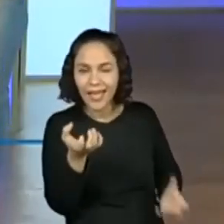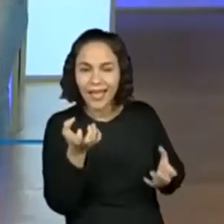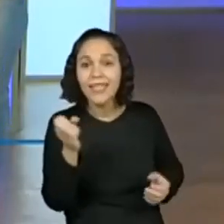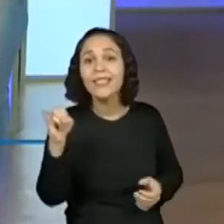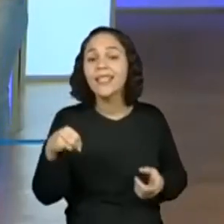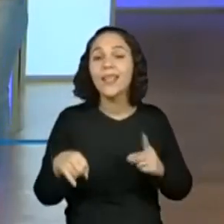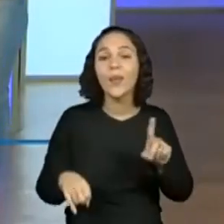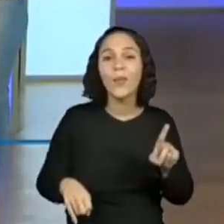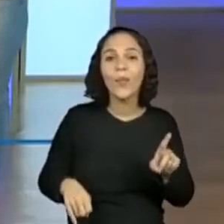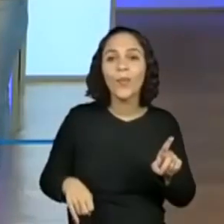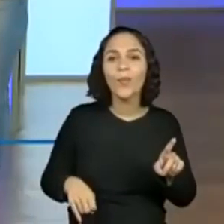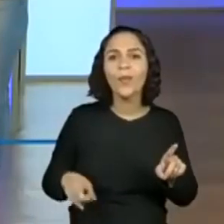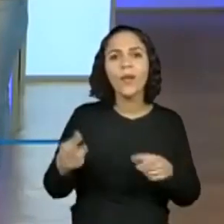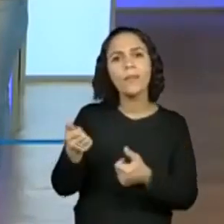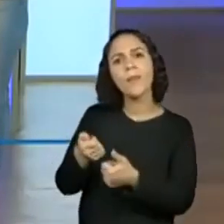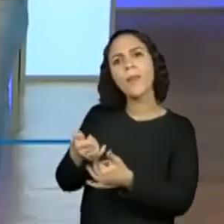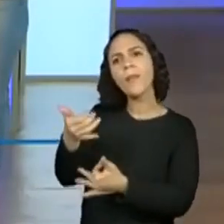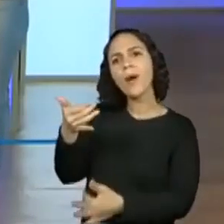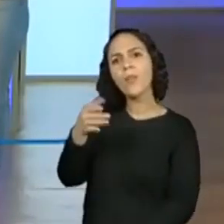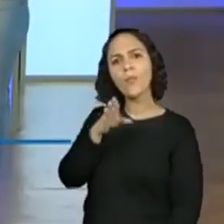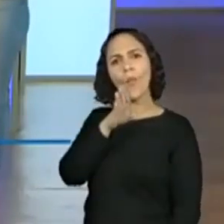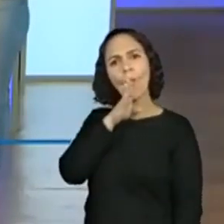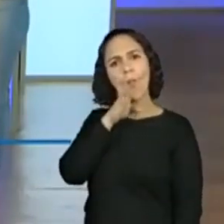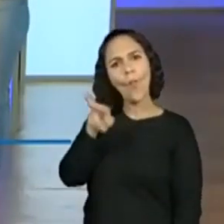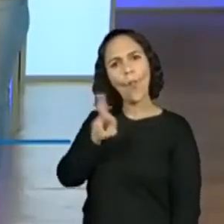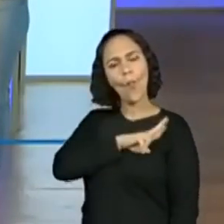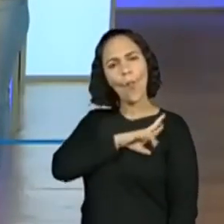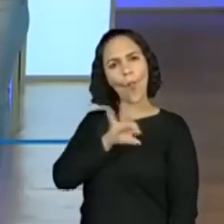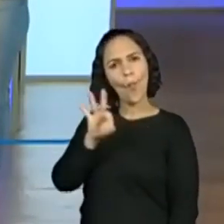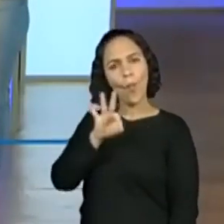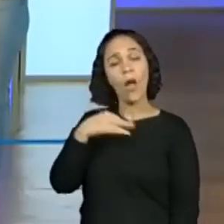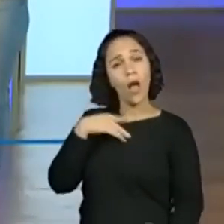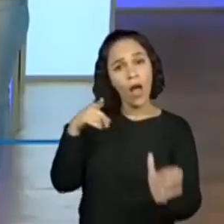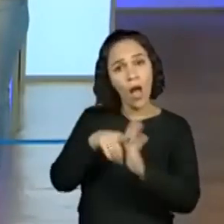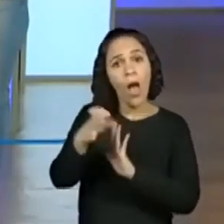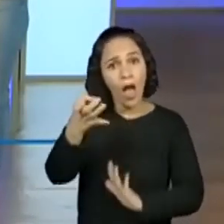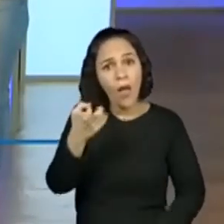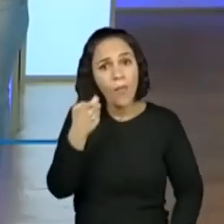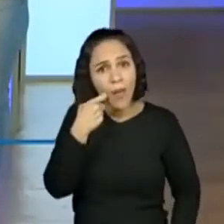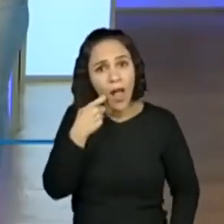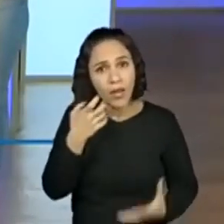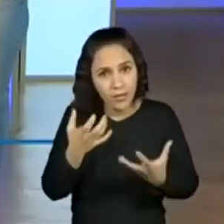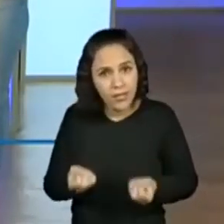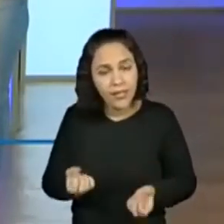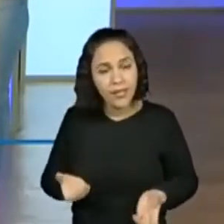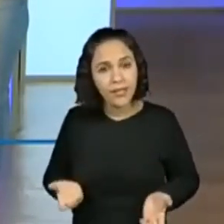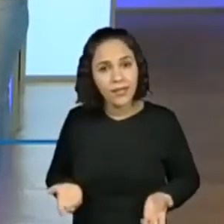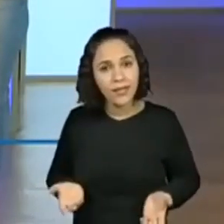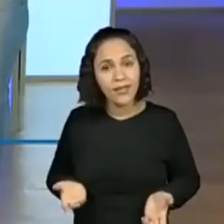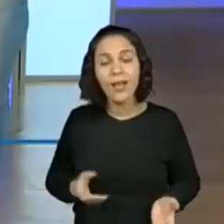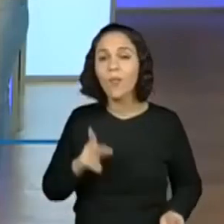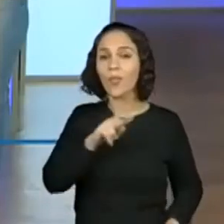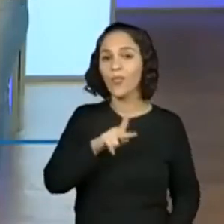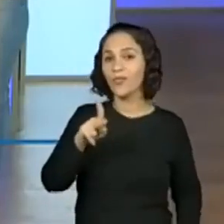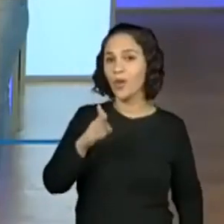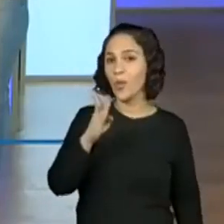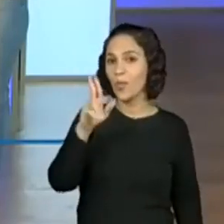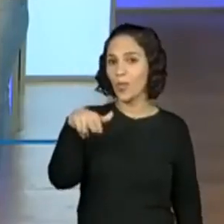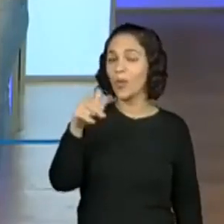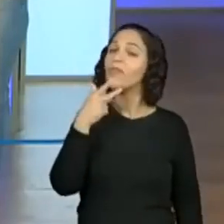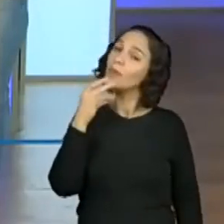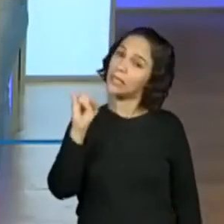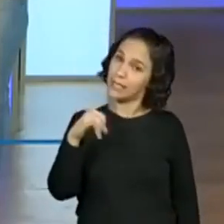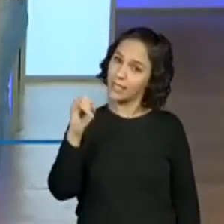Sim ou não? Não tô vendo movimento nenhum aqui no nosso chat. Vocês aceitam uma bala, professores? Ó, a professora Bruna diz que sim, e aí?